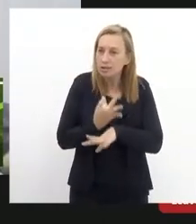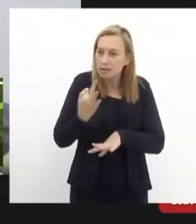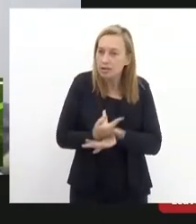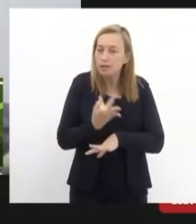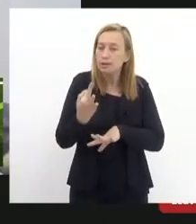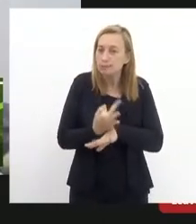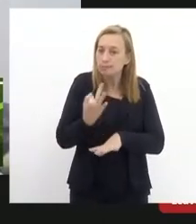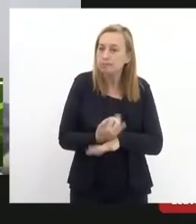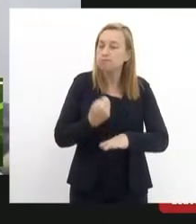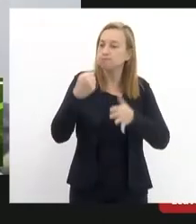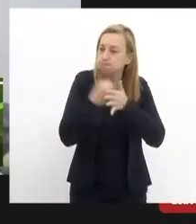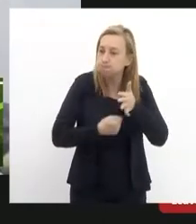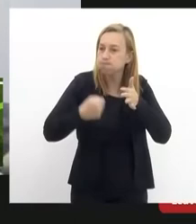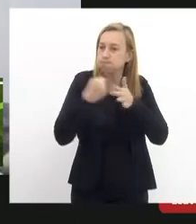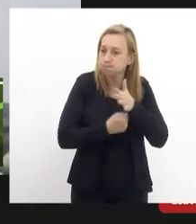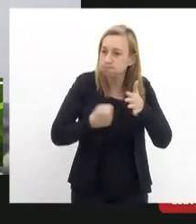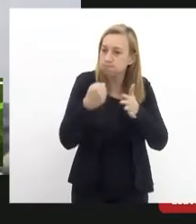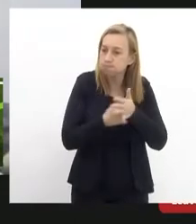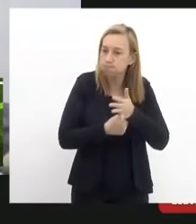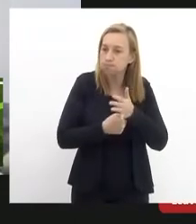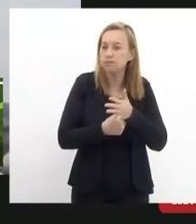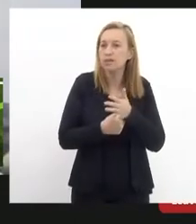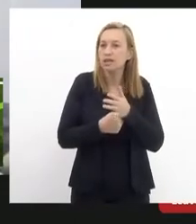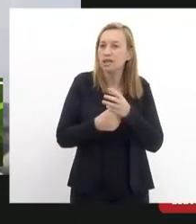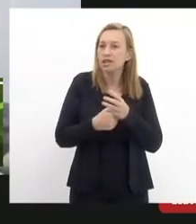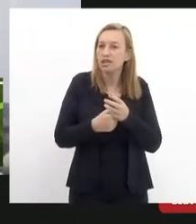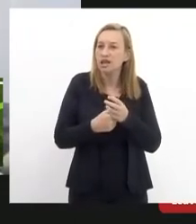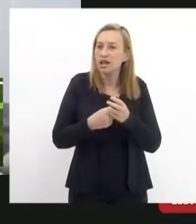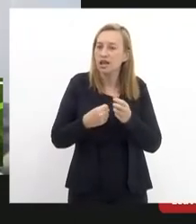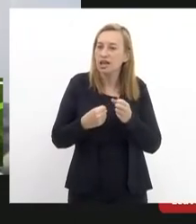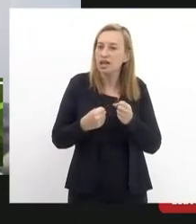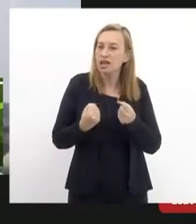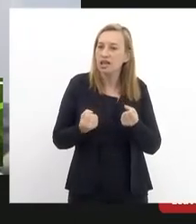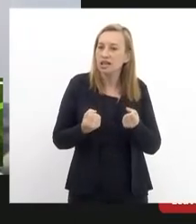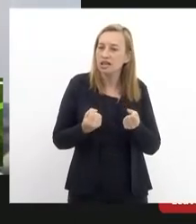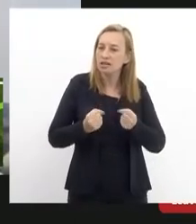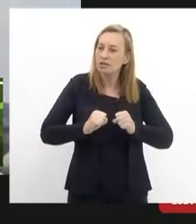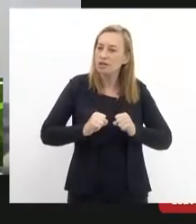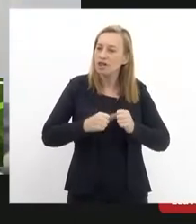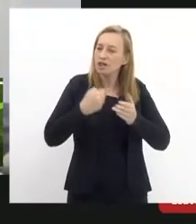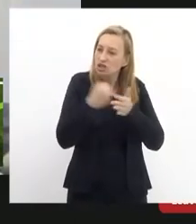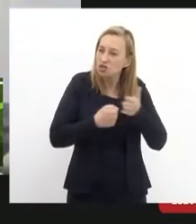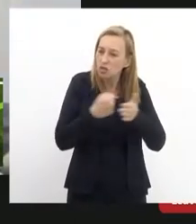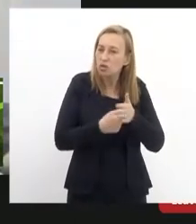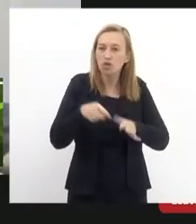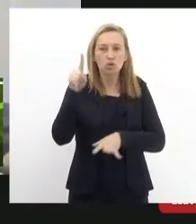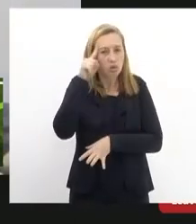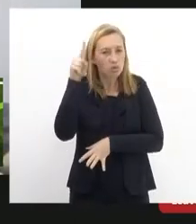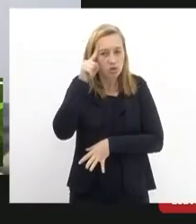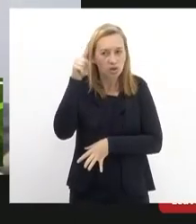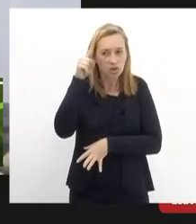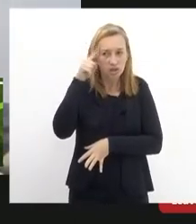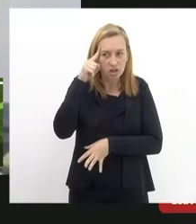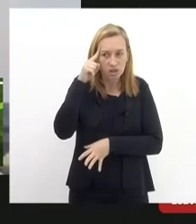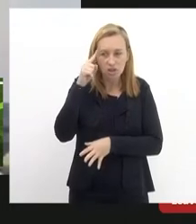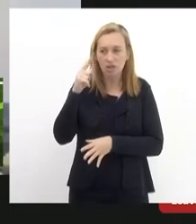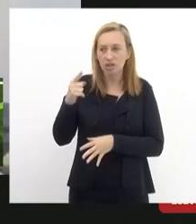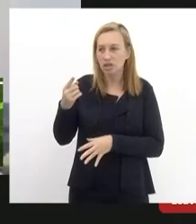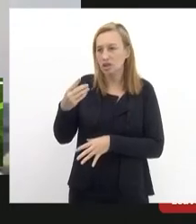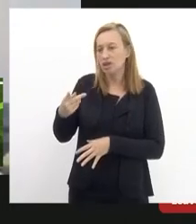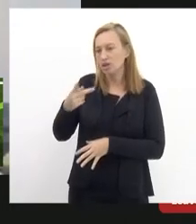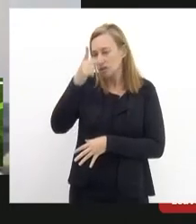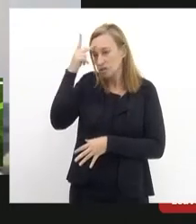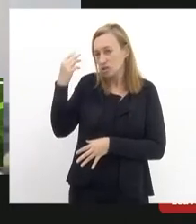persistência se não fosse isso que é essa essa briga renida de cada dia dos moradores de Santa Tereza organizados pela amaste